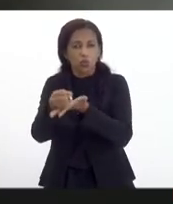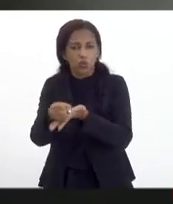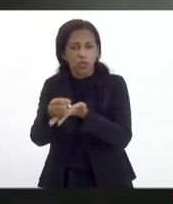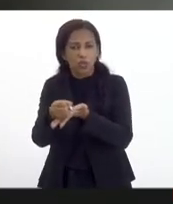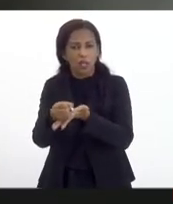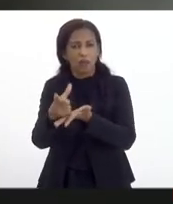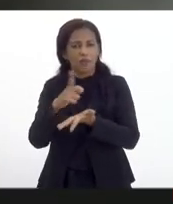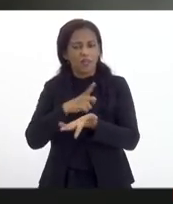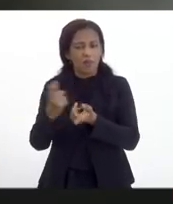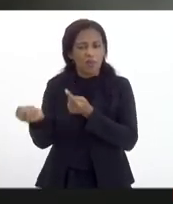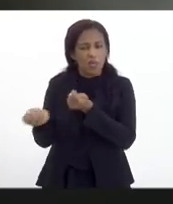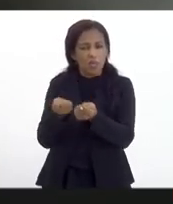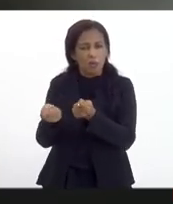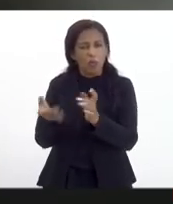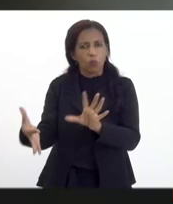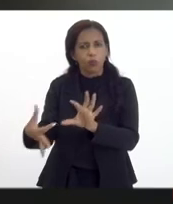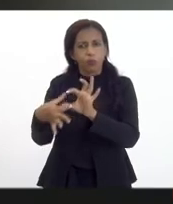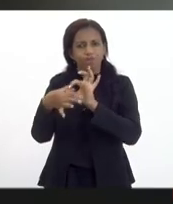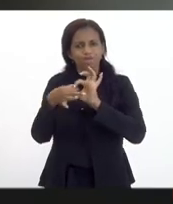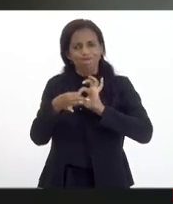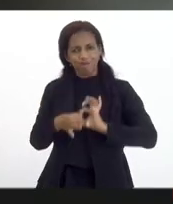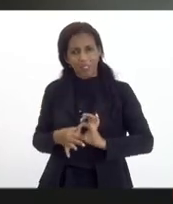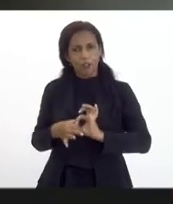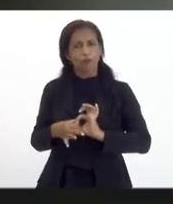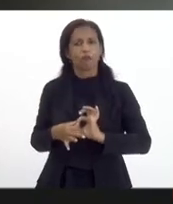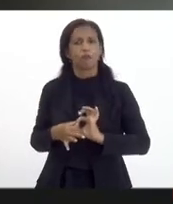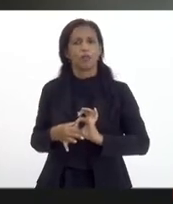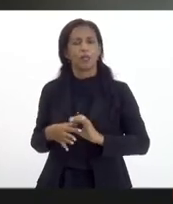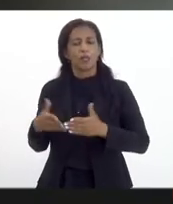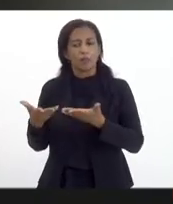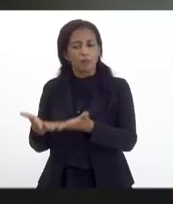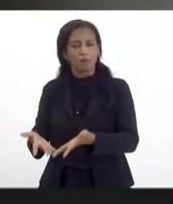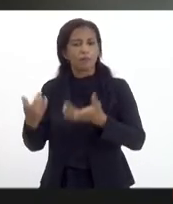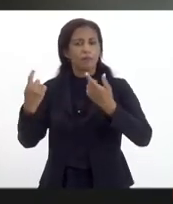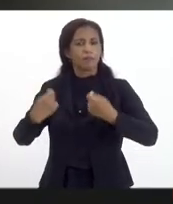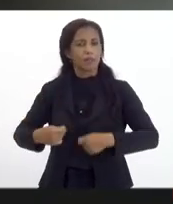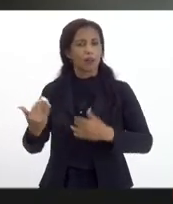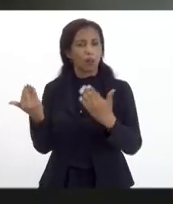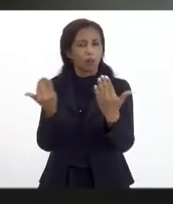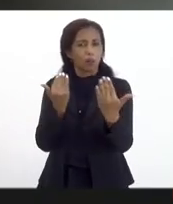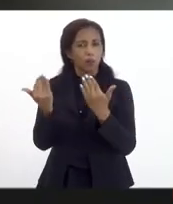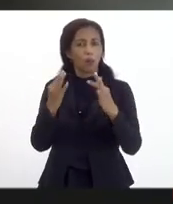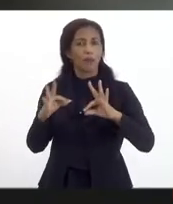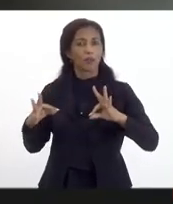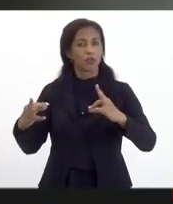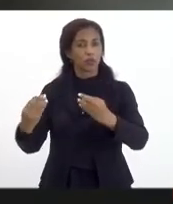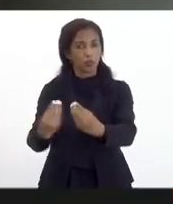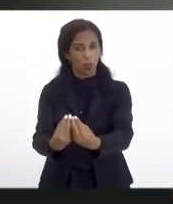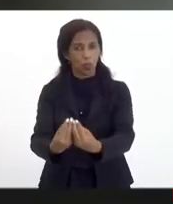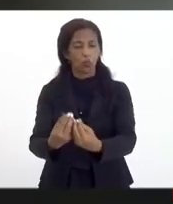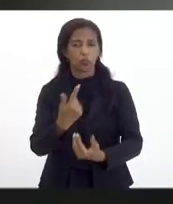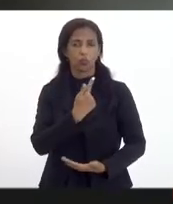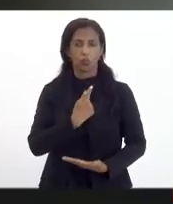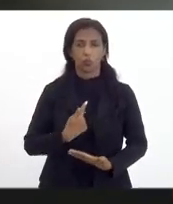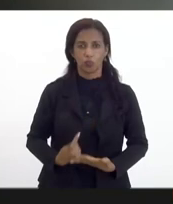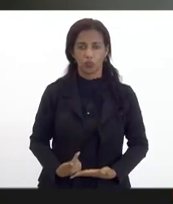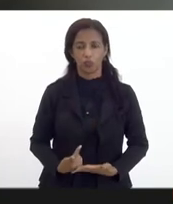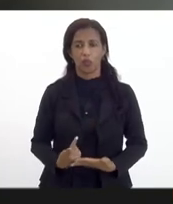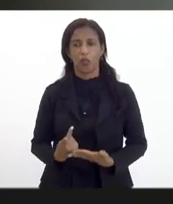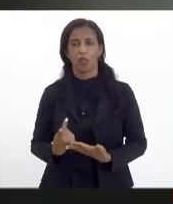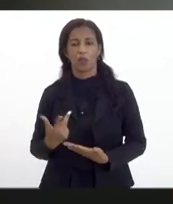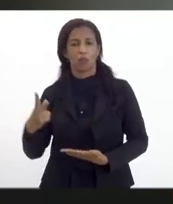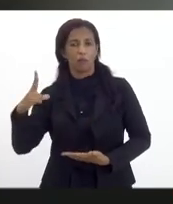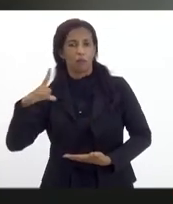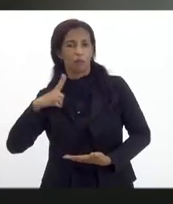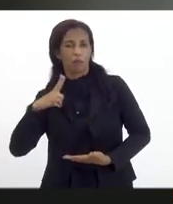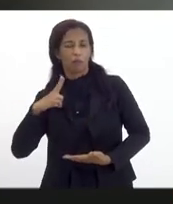Temos que ter uma economia integrada e não fragmentada e para isso necessitamos da colaboração de todos, dos governos, do setor